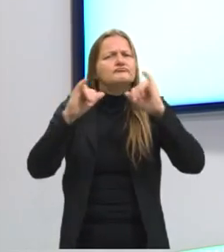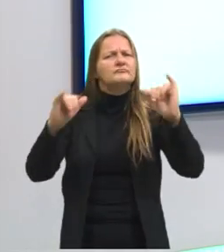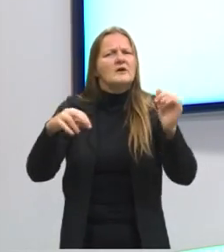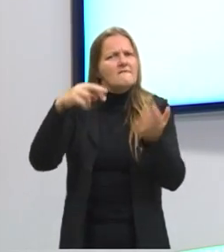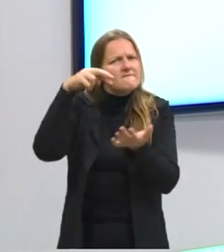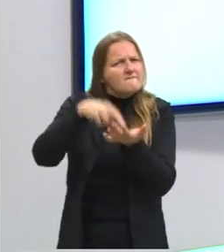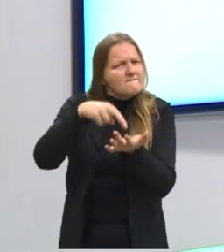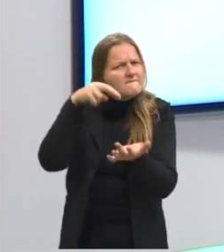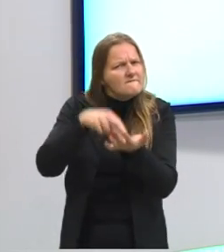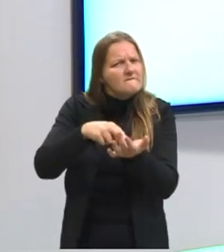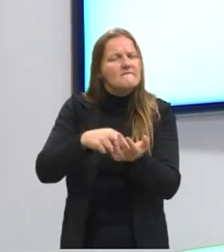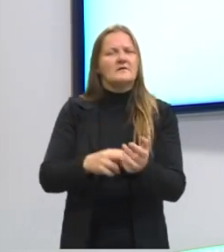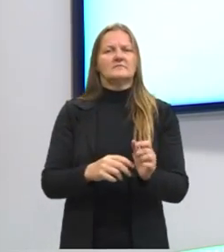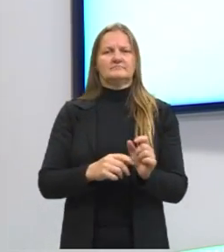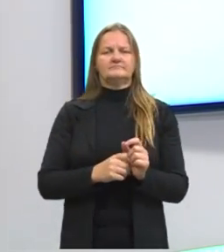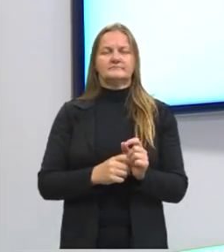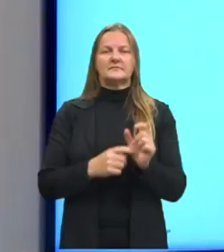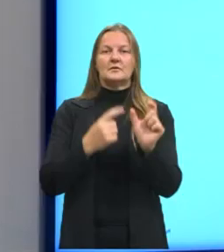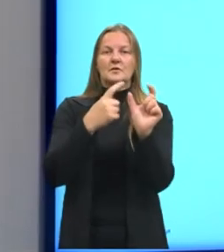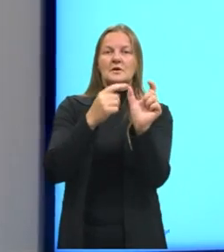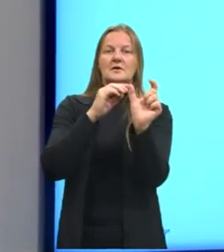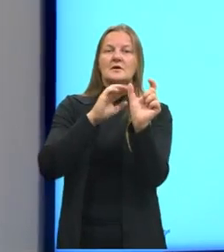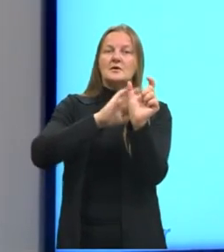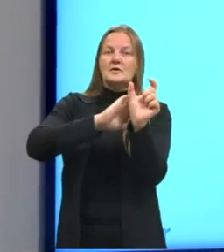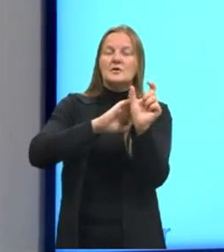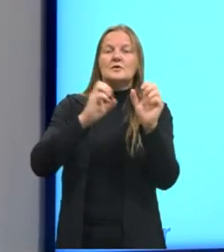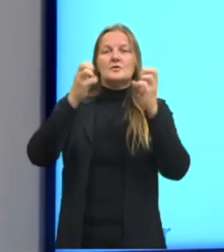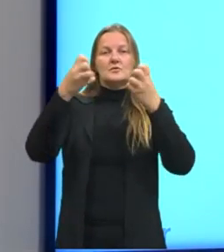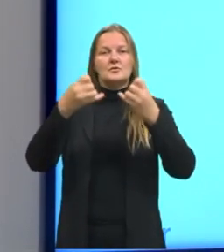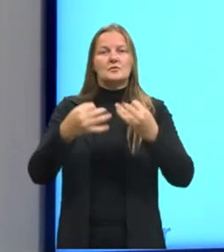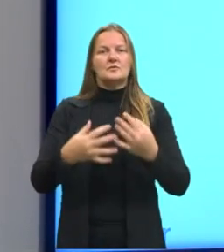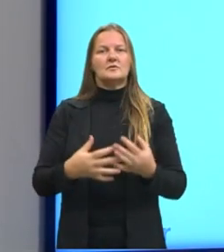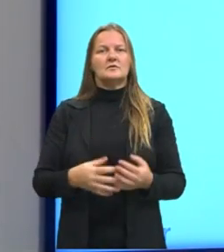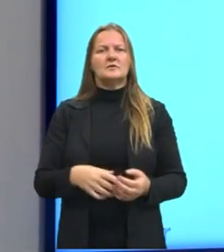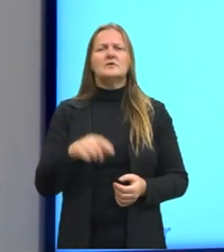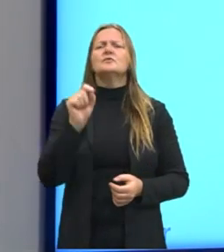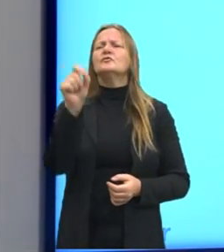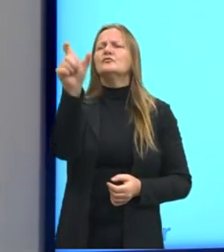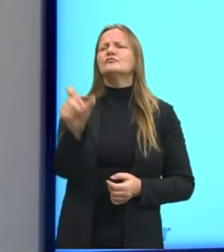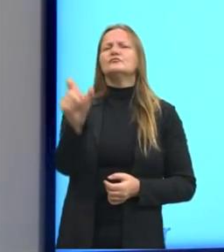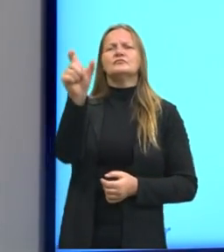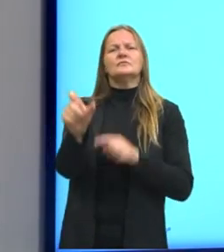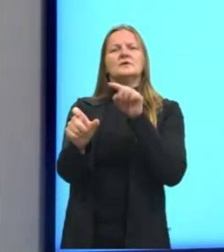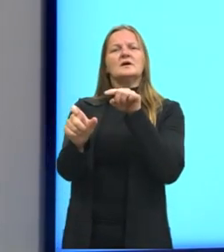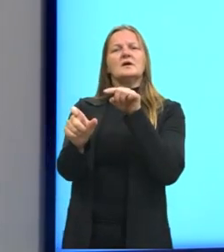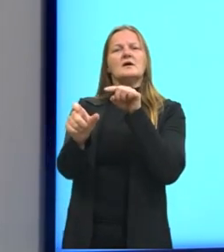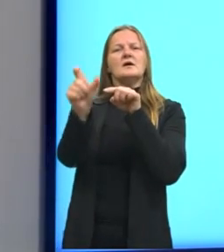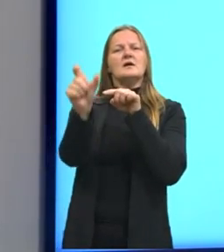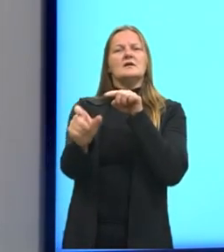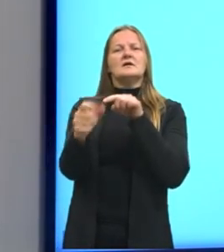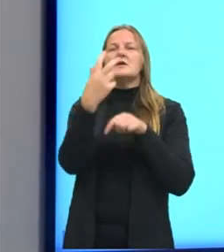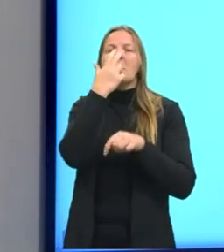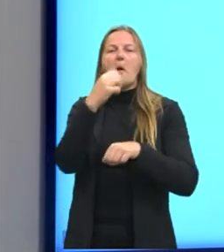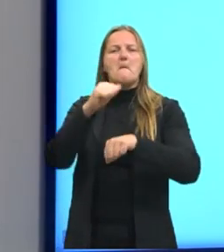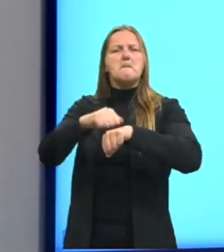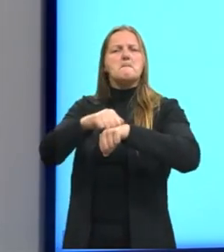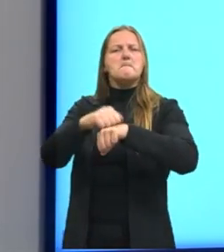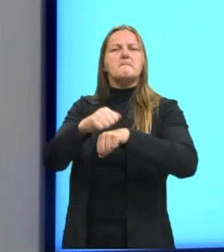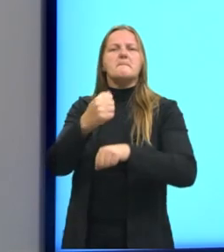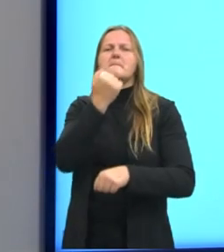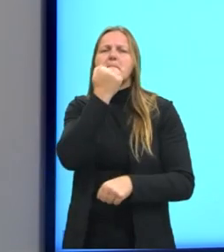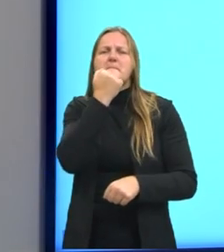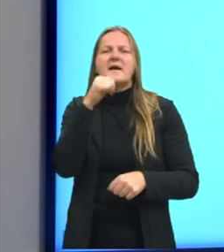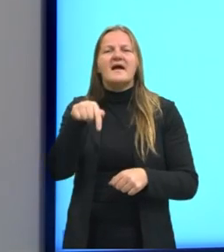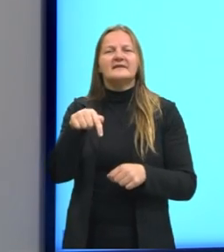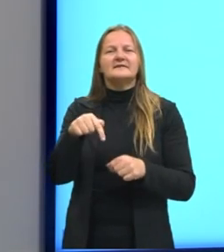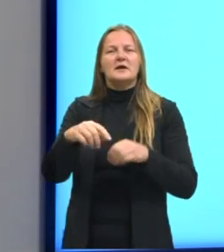literal da palavra, aquela expressão que fala, o fulano de tal é uma pedra no meu sapato.